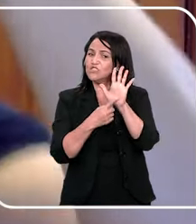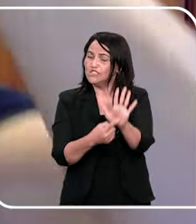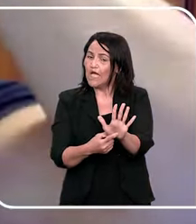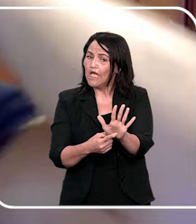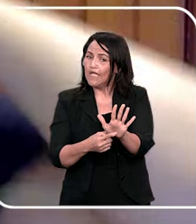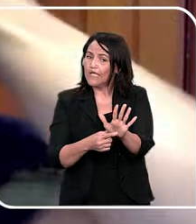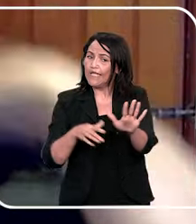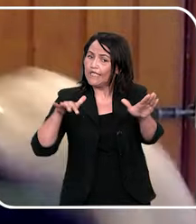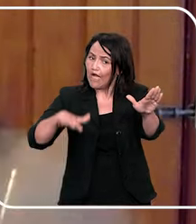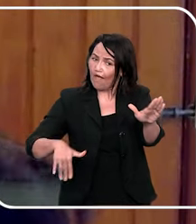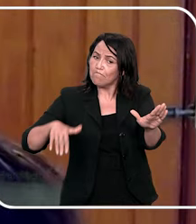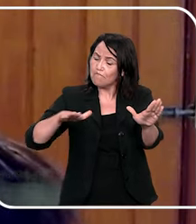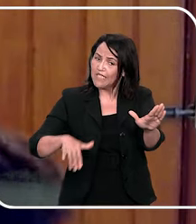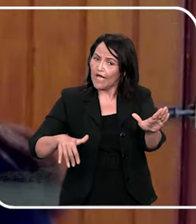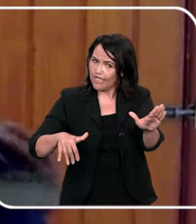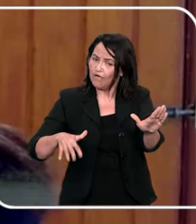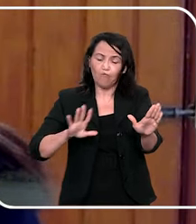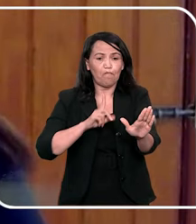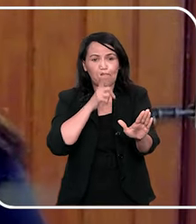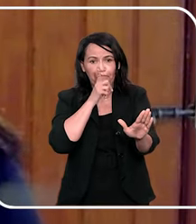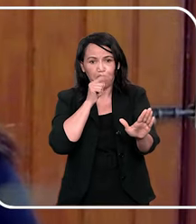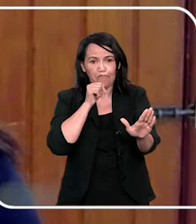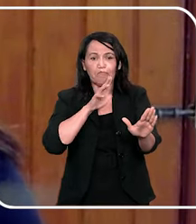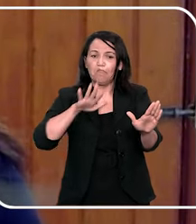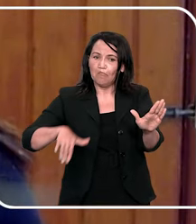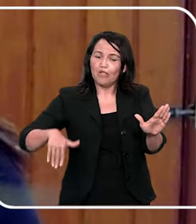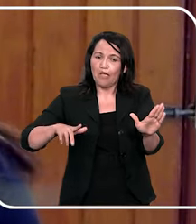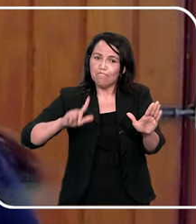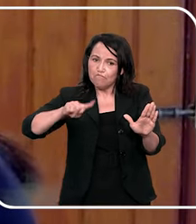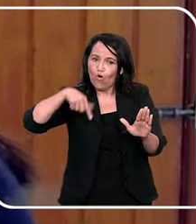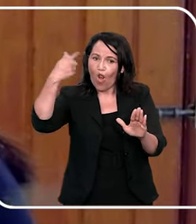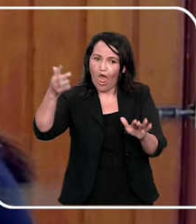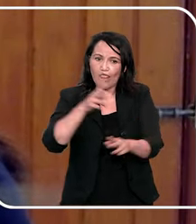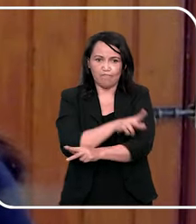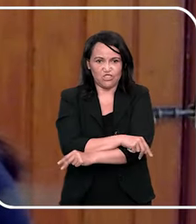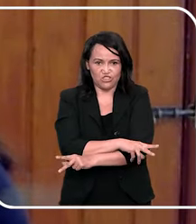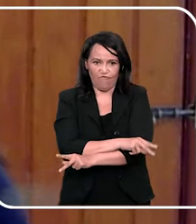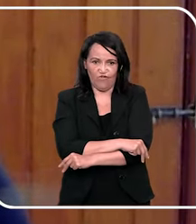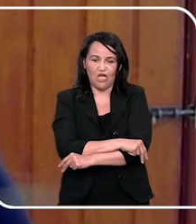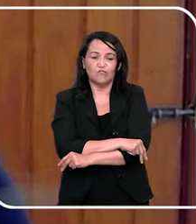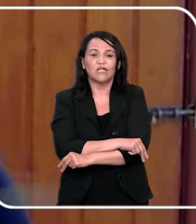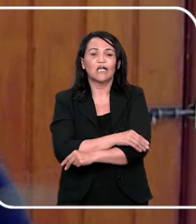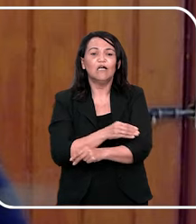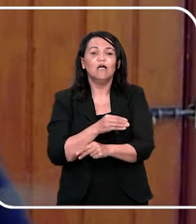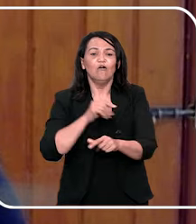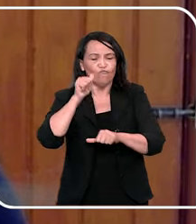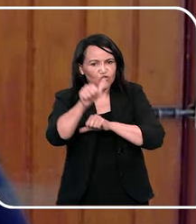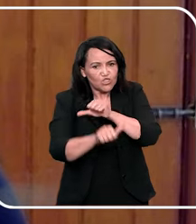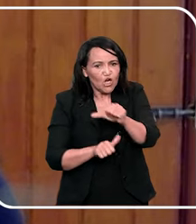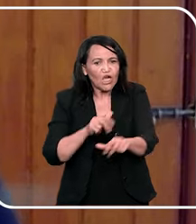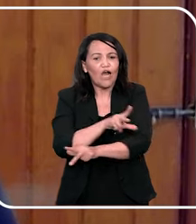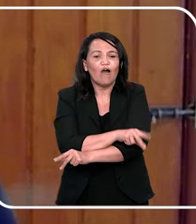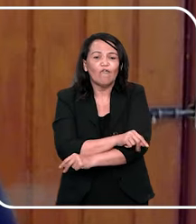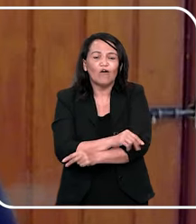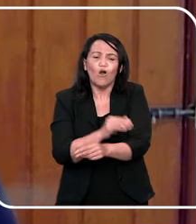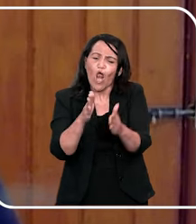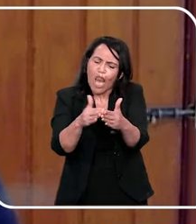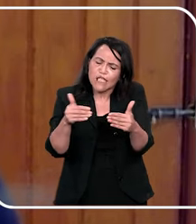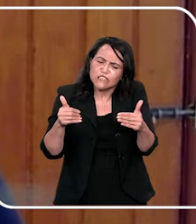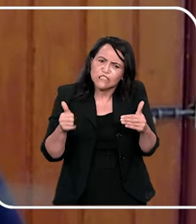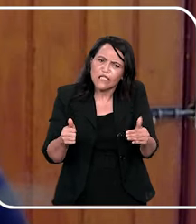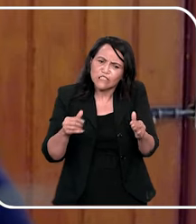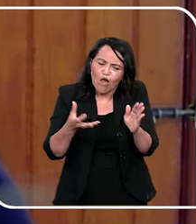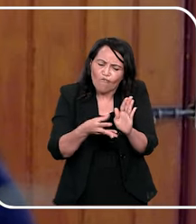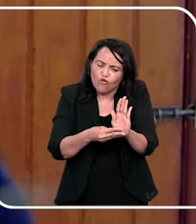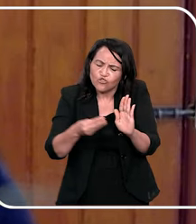né, nem na praia. E assim eu ensinei, bom, pulando a parte da fralda, a gente sempre também na fralda, vou trocar sua fralda, dá